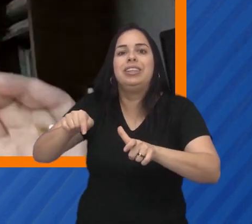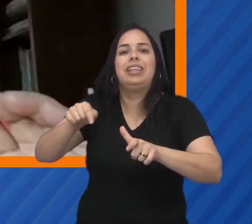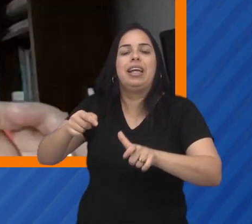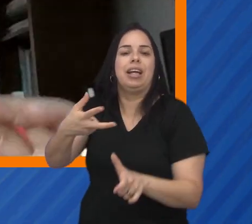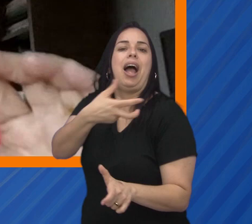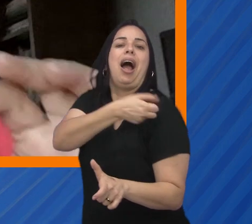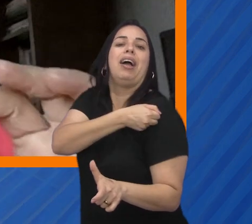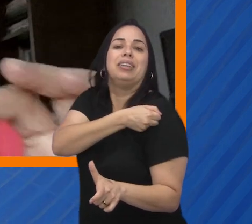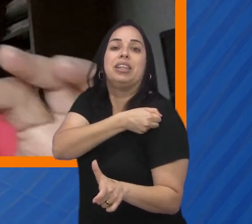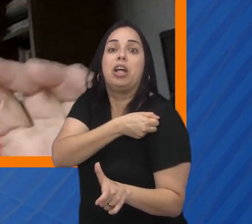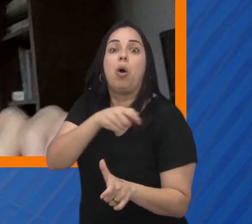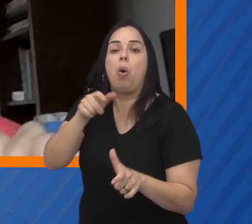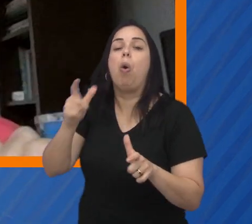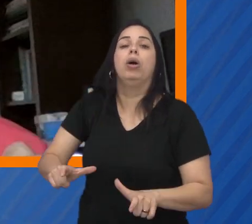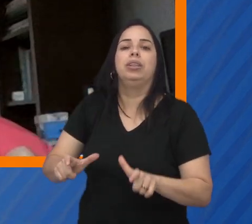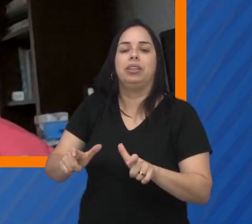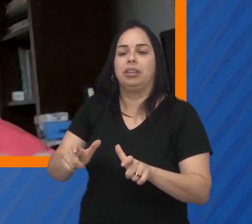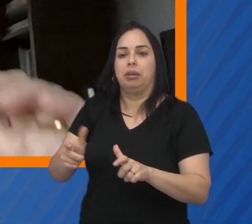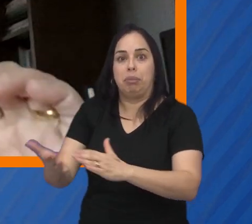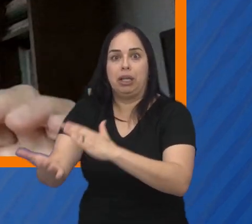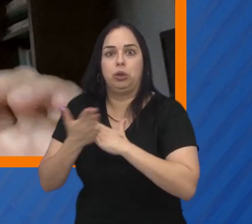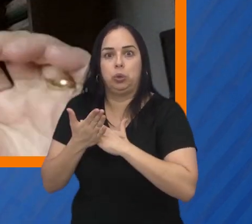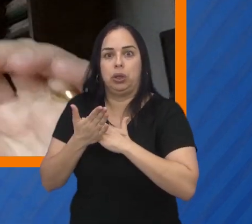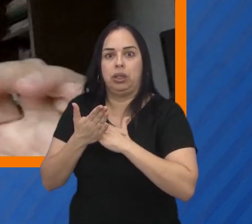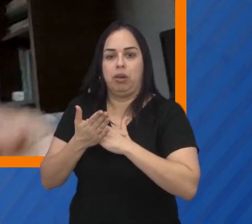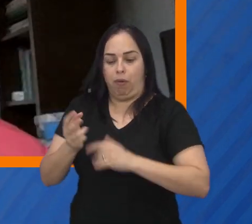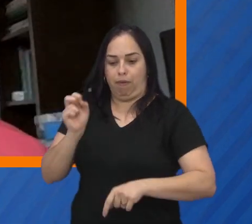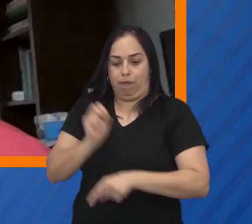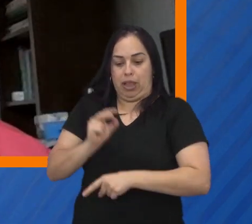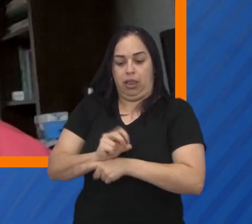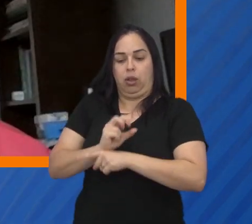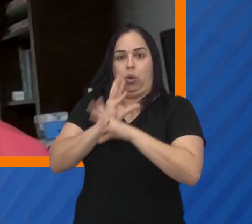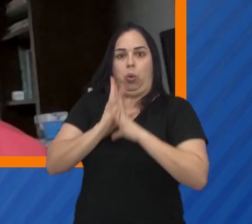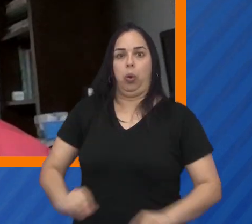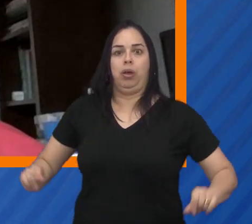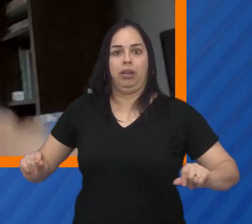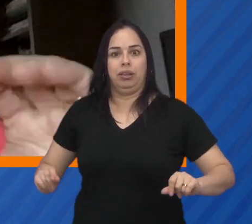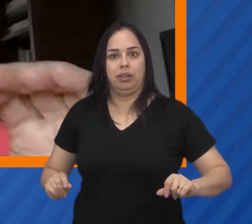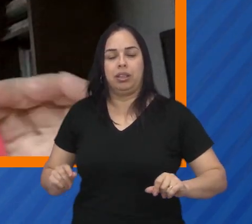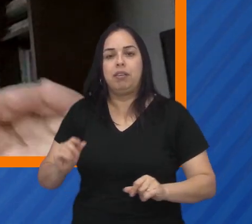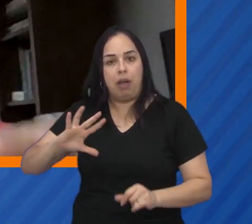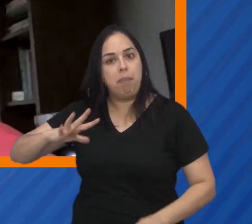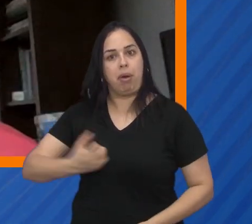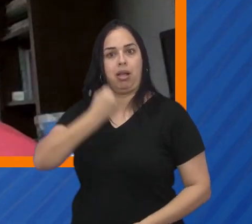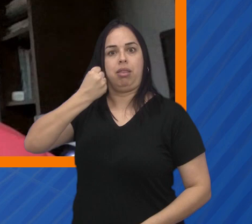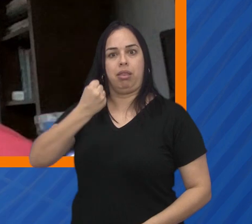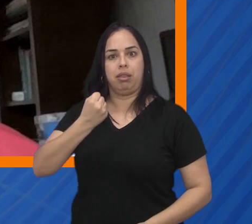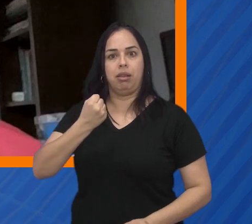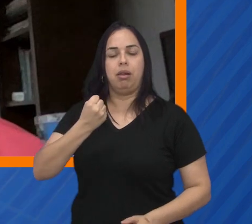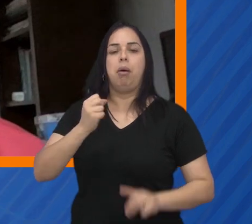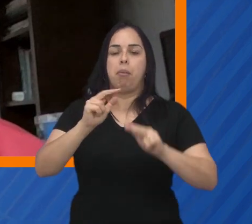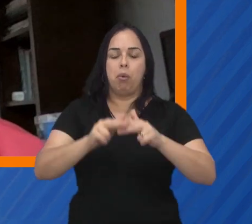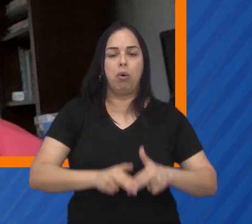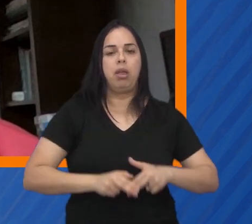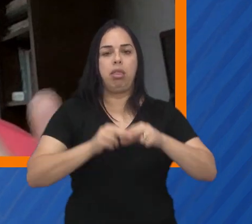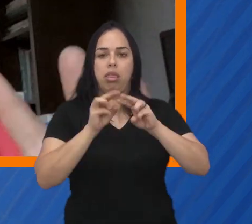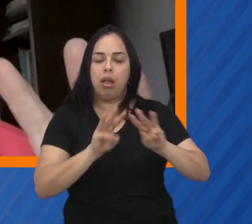da mina é onde está o tesouro, que é o soro antiveneno, que é o que salva vidas.